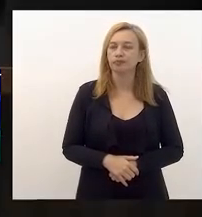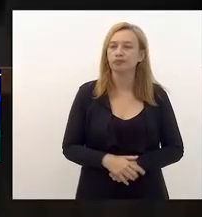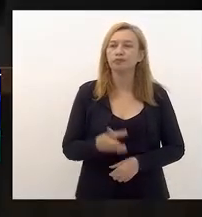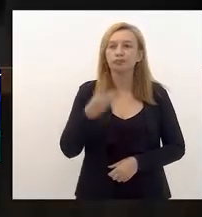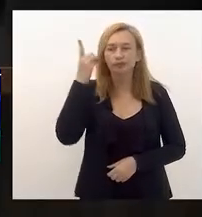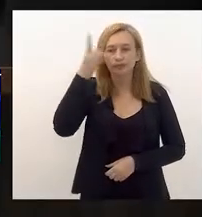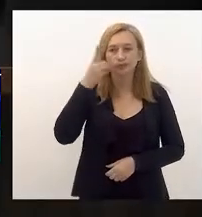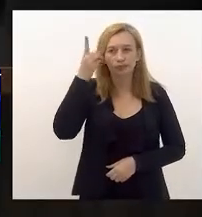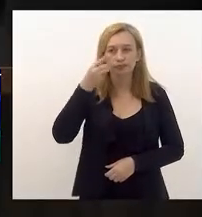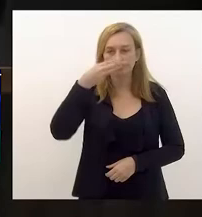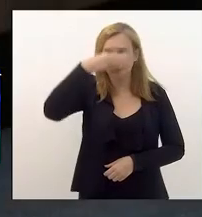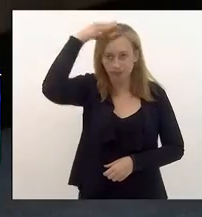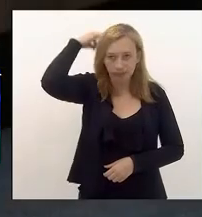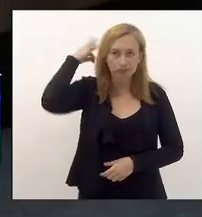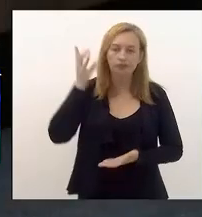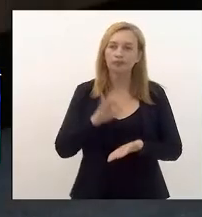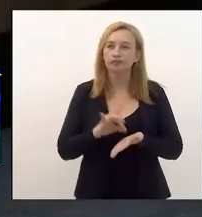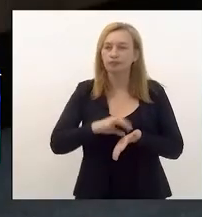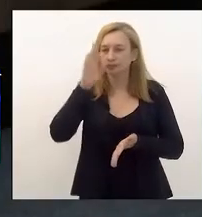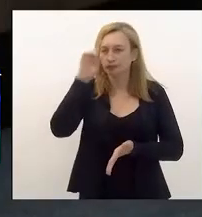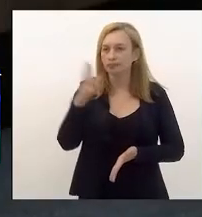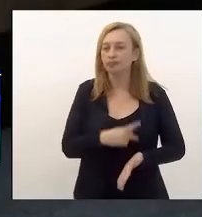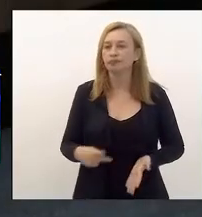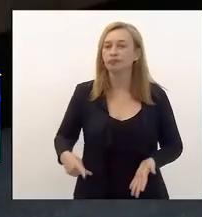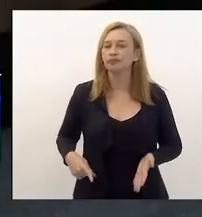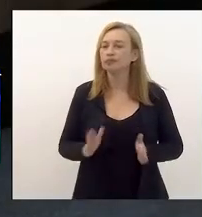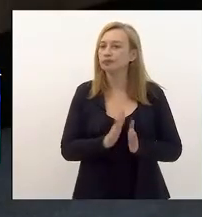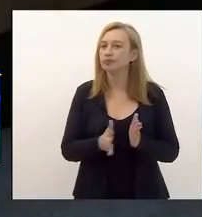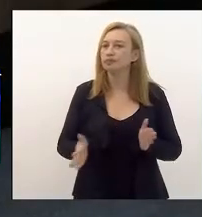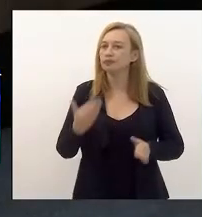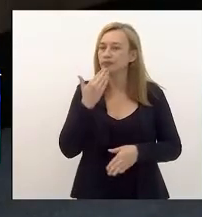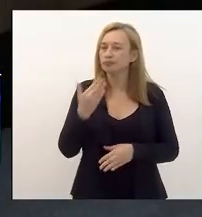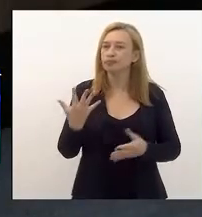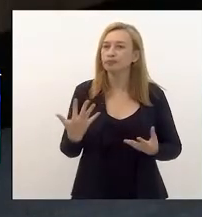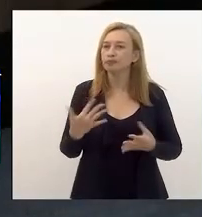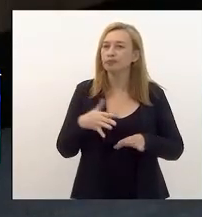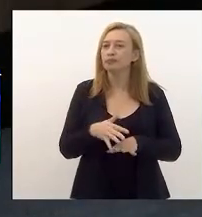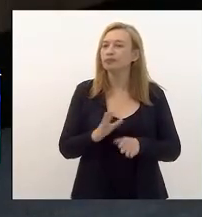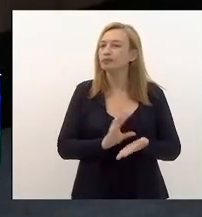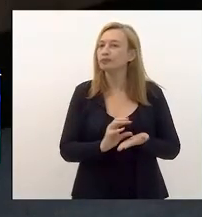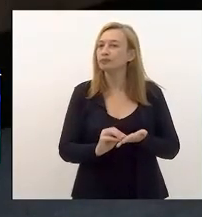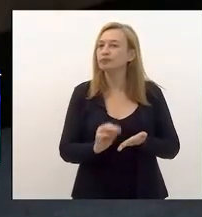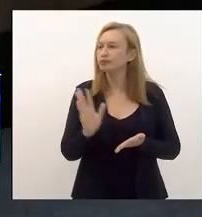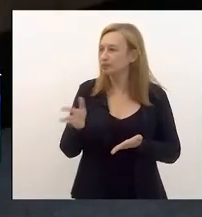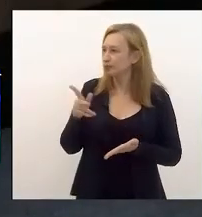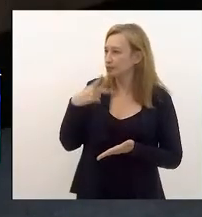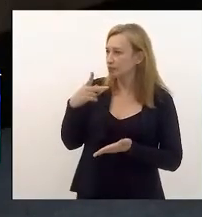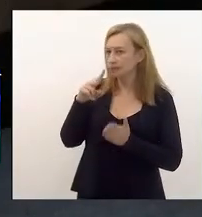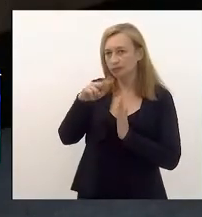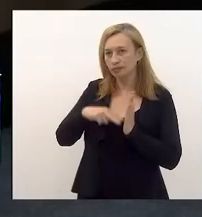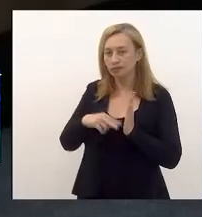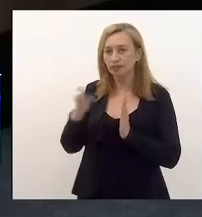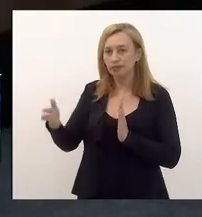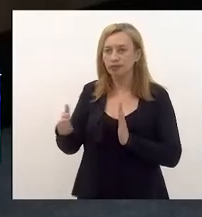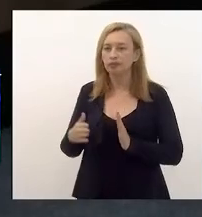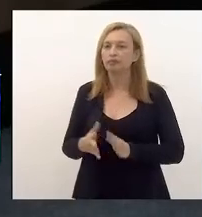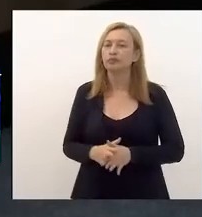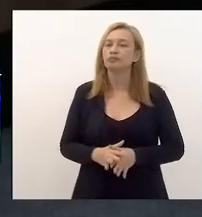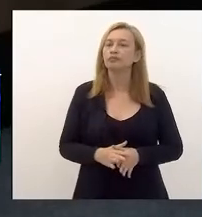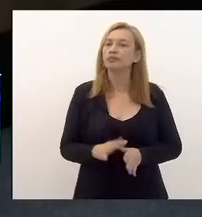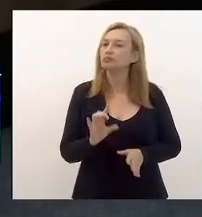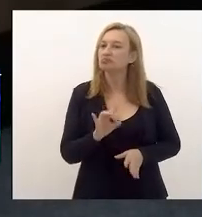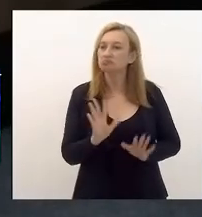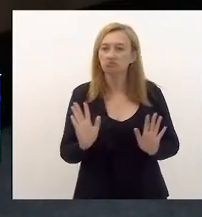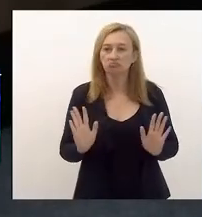Deputado Márcio Pacheco. Na verdade, presidente, vou, era pela ordem, para pedir a inclusão de pauta, a V. Exª acabou fazendo a leitura do requerimento, só para